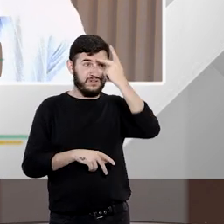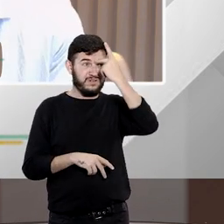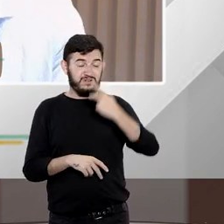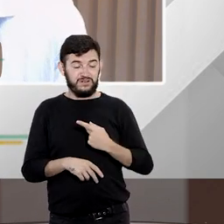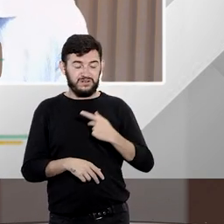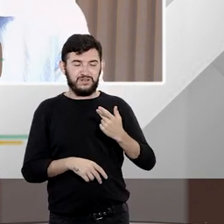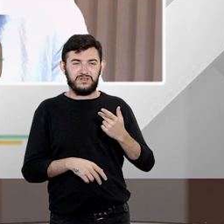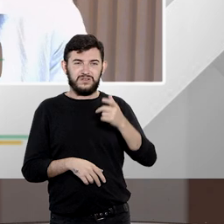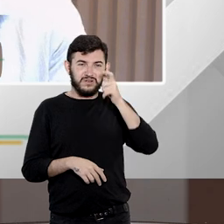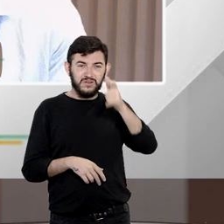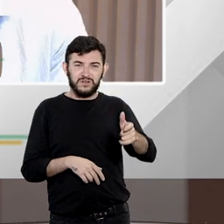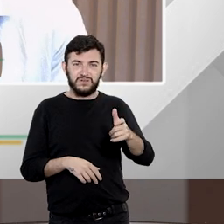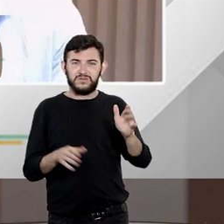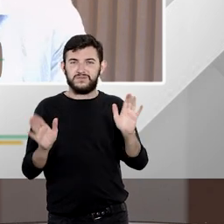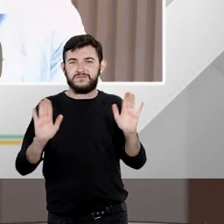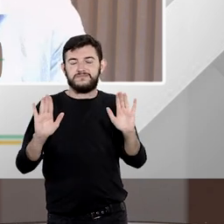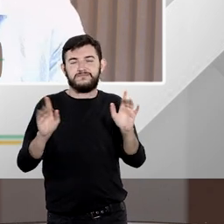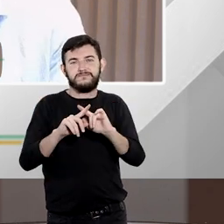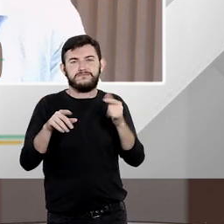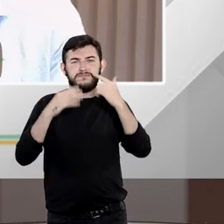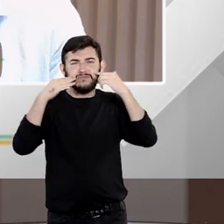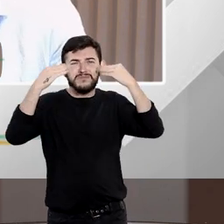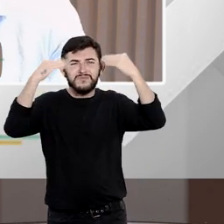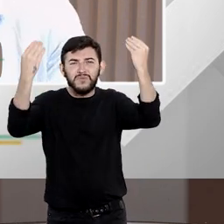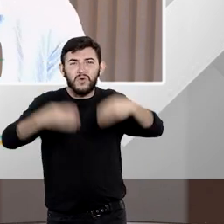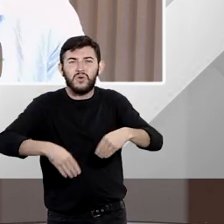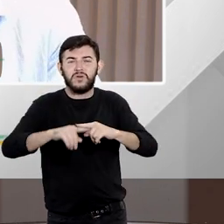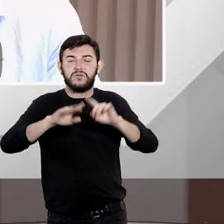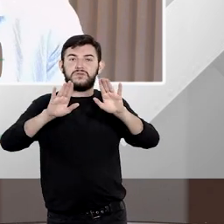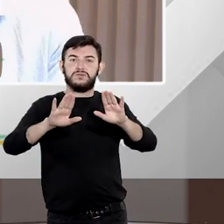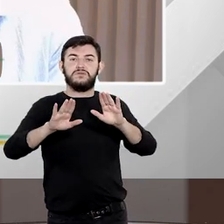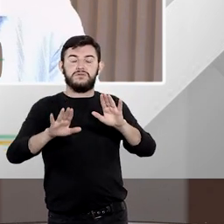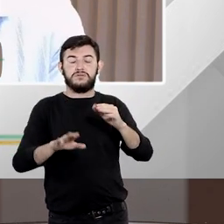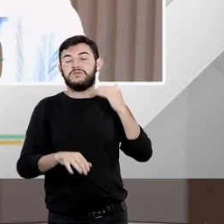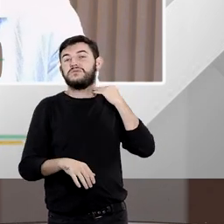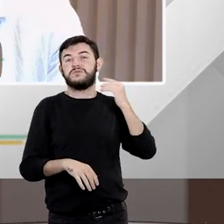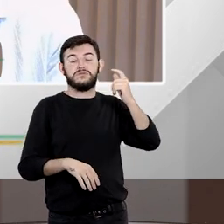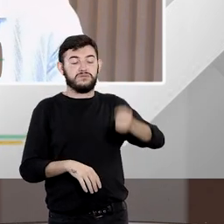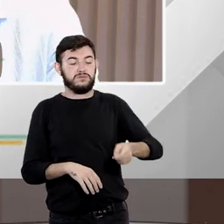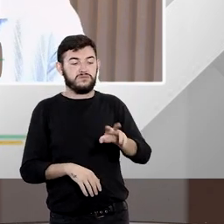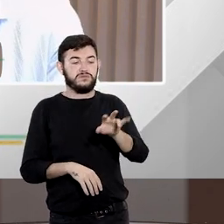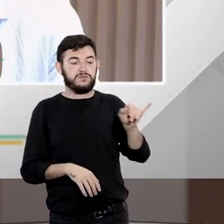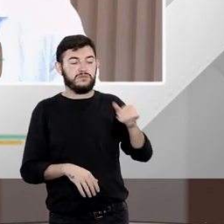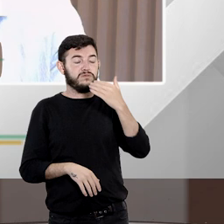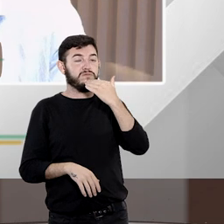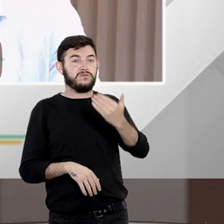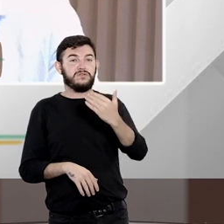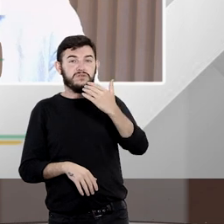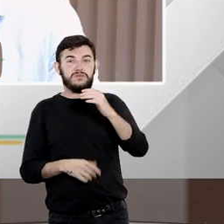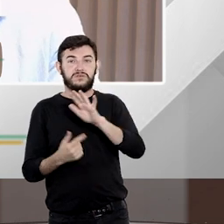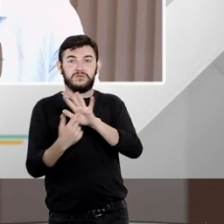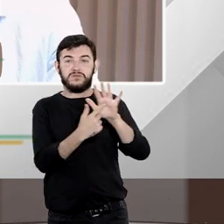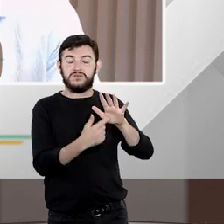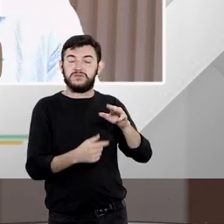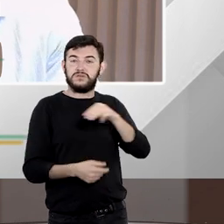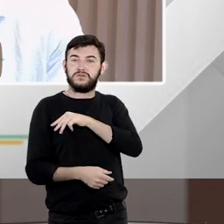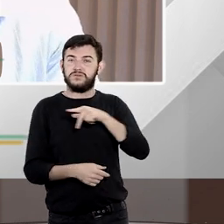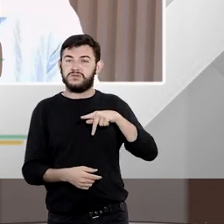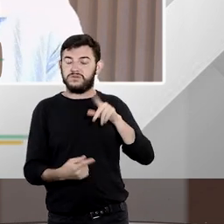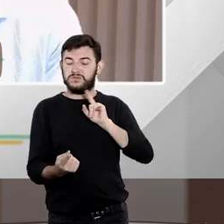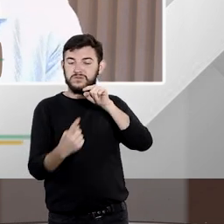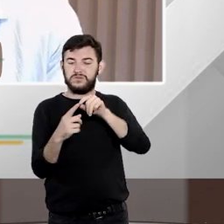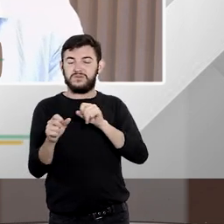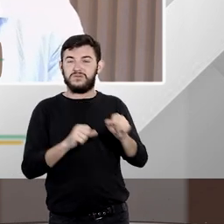ele desiste o juiz ele vai pedir a manifestação do Ministério Público para que o Ministério Público